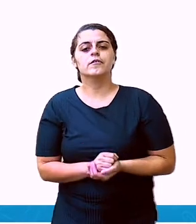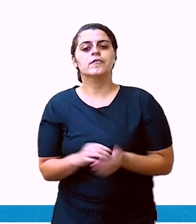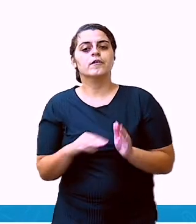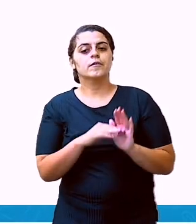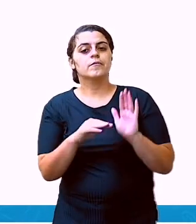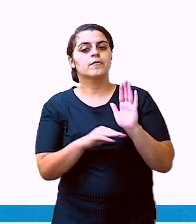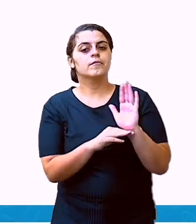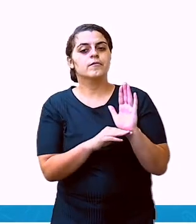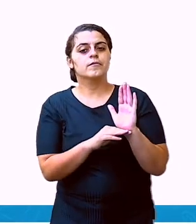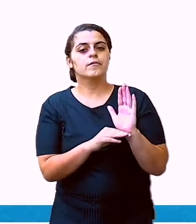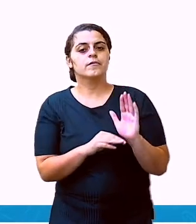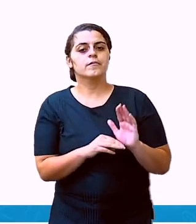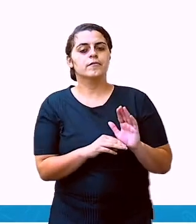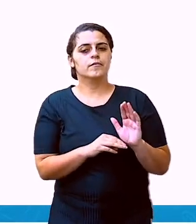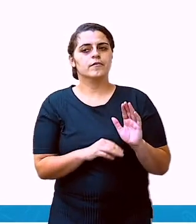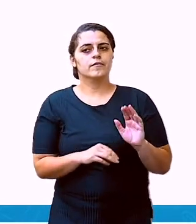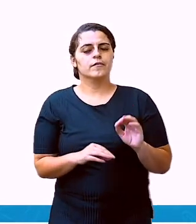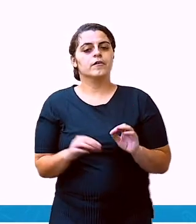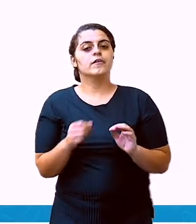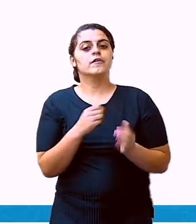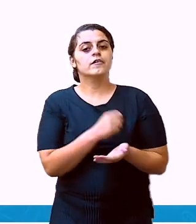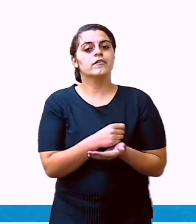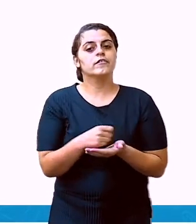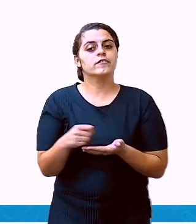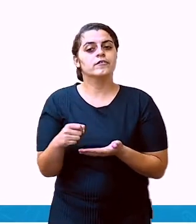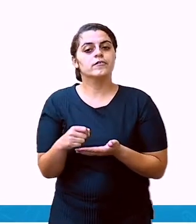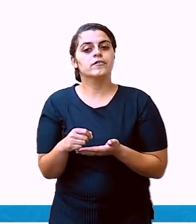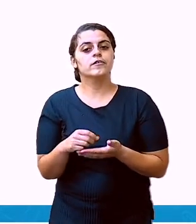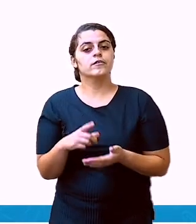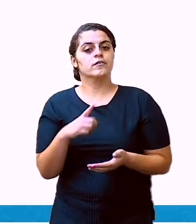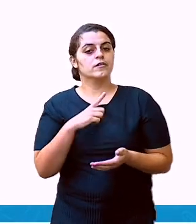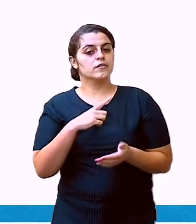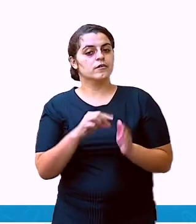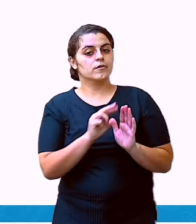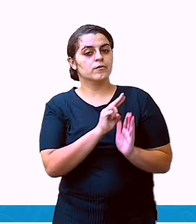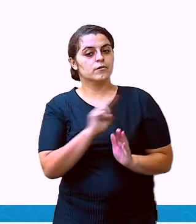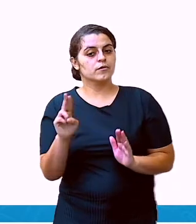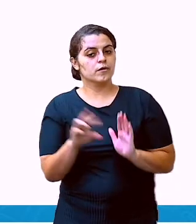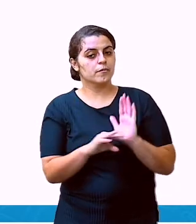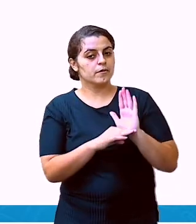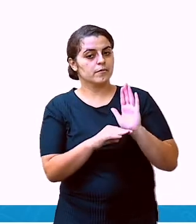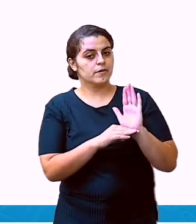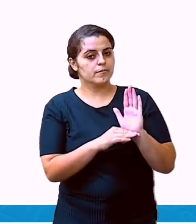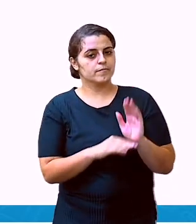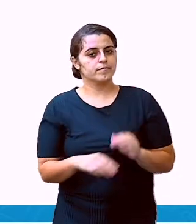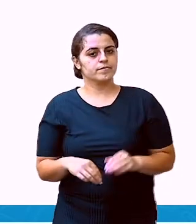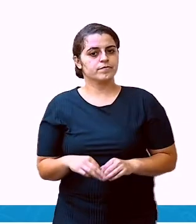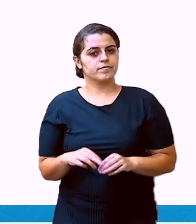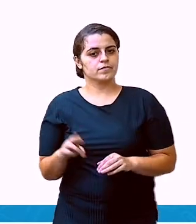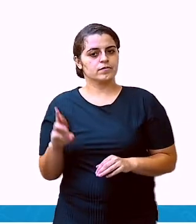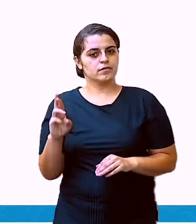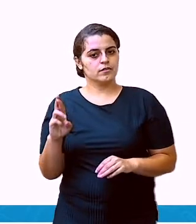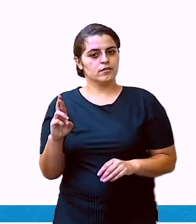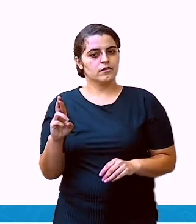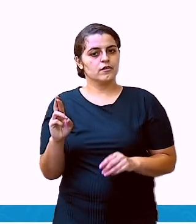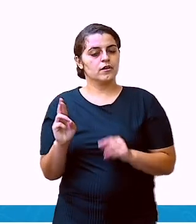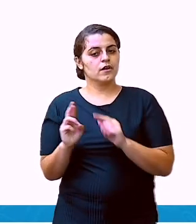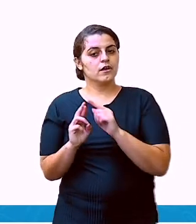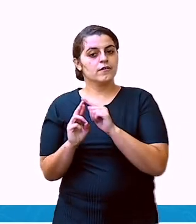embaixo. É quem escreveu o bilhete. Ela é o